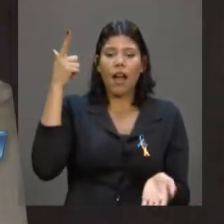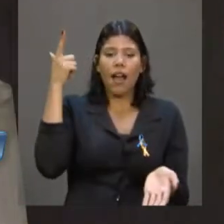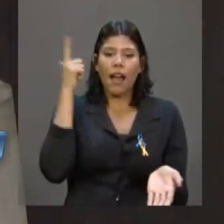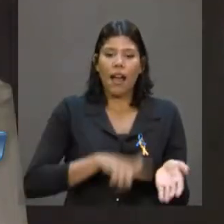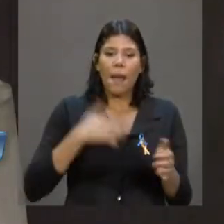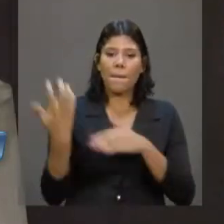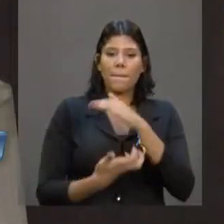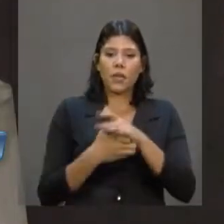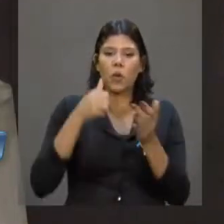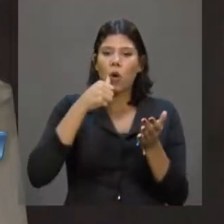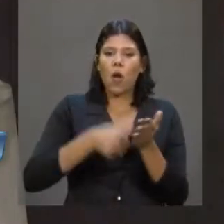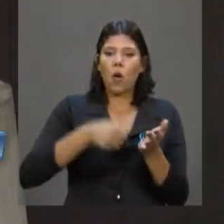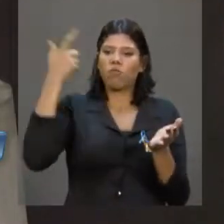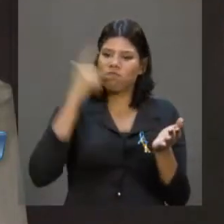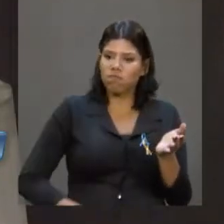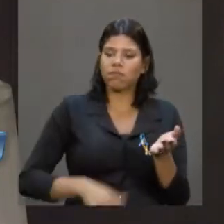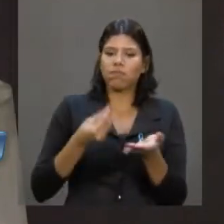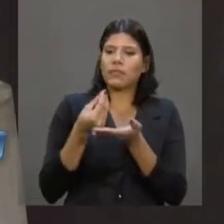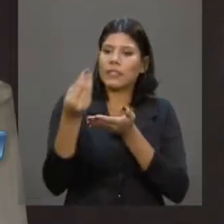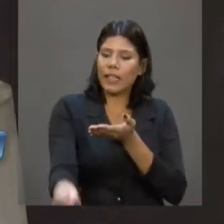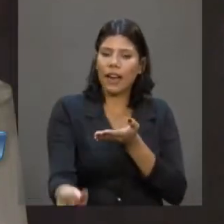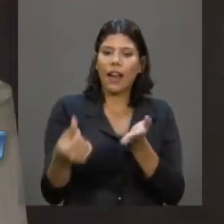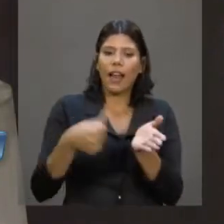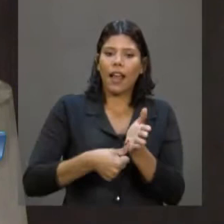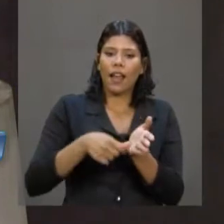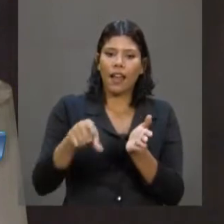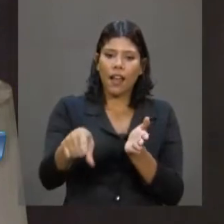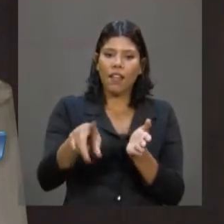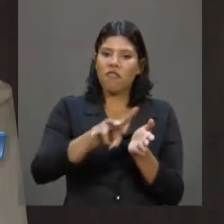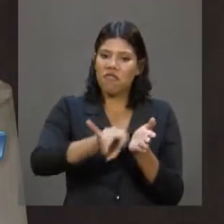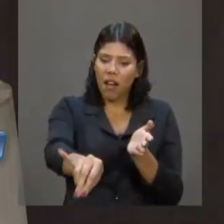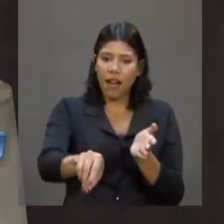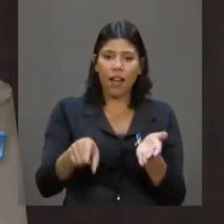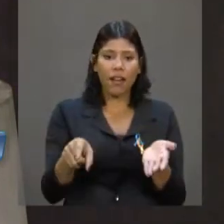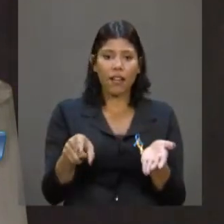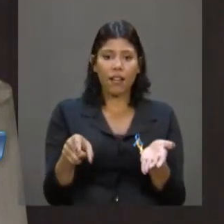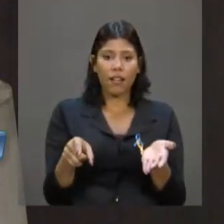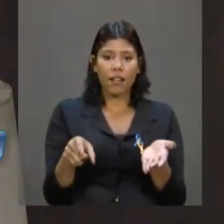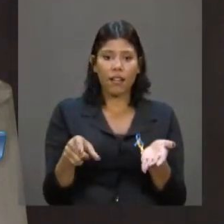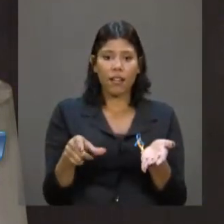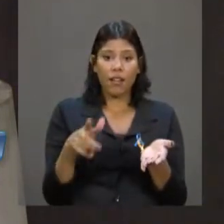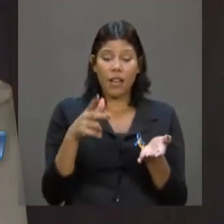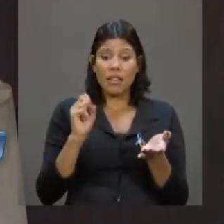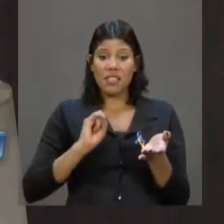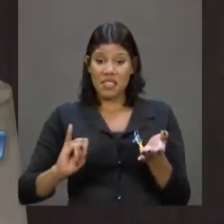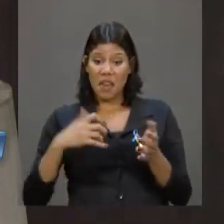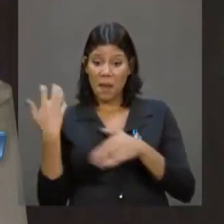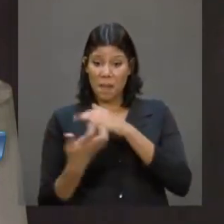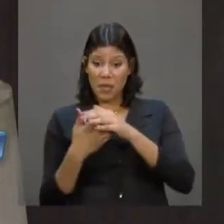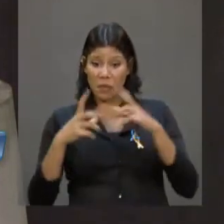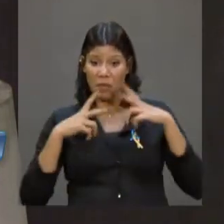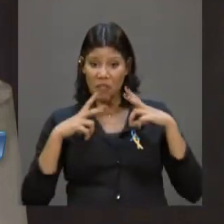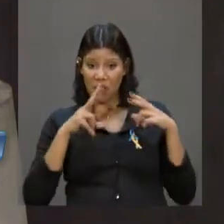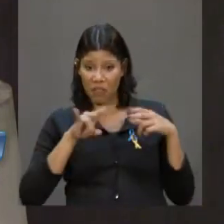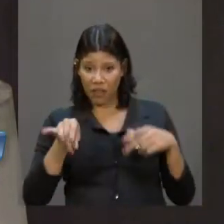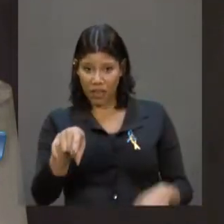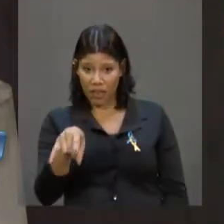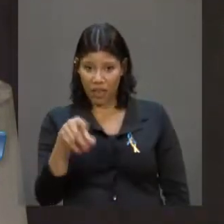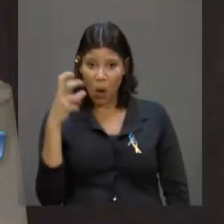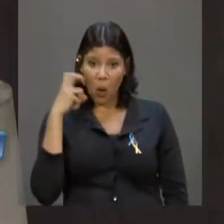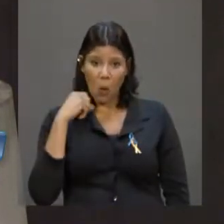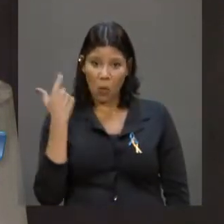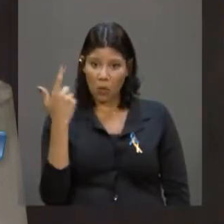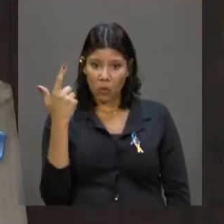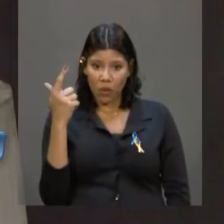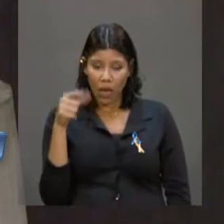sabe que há interesses políticos econômicos inconfessáveis e há interesses econômicos